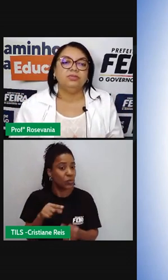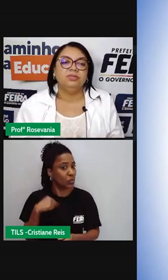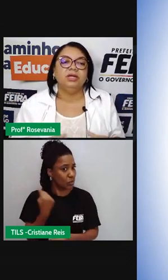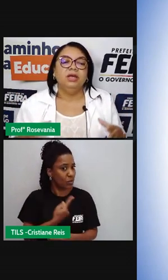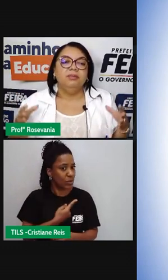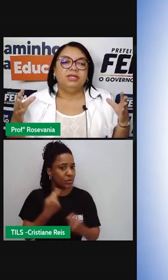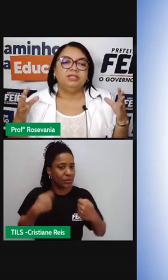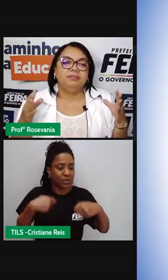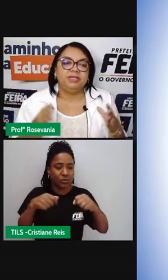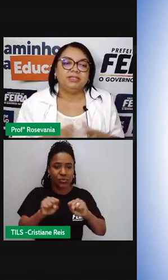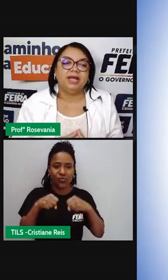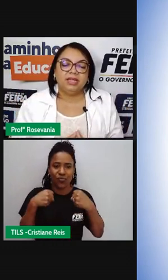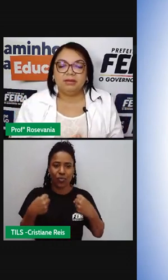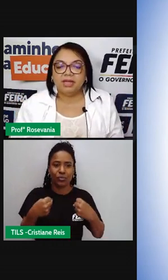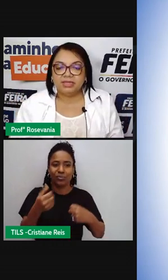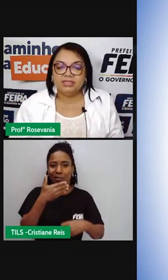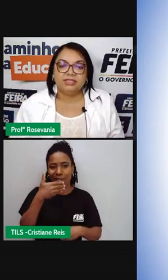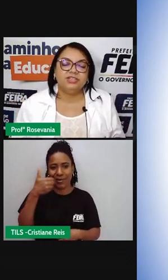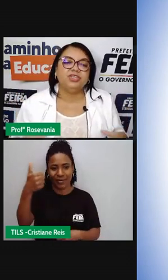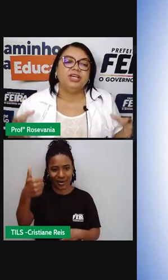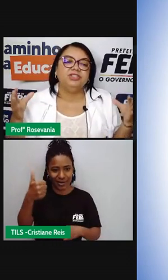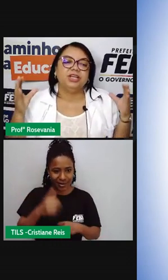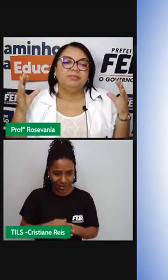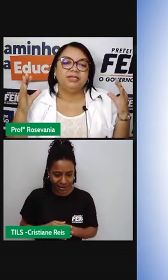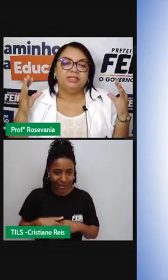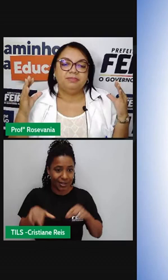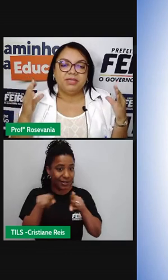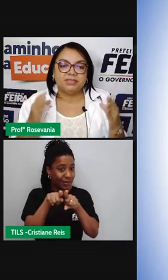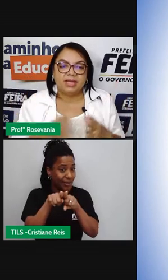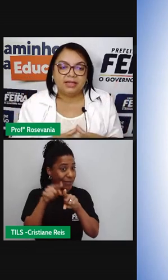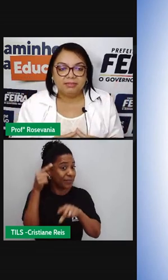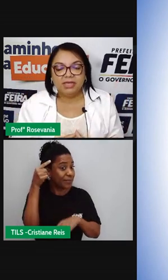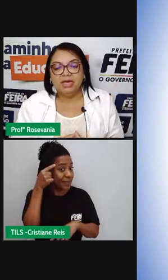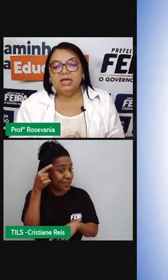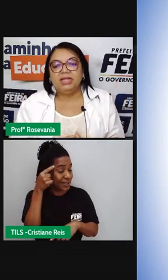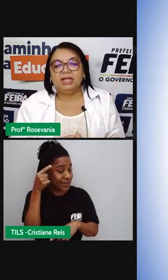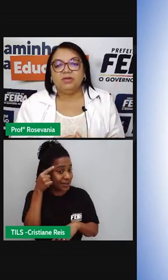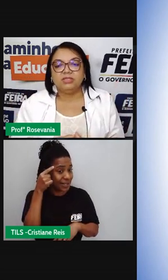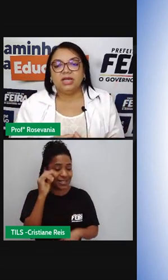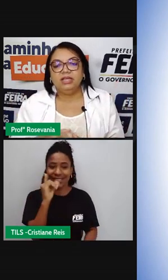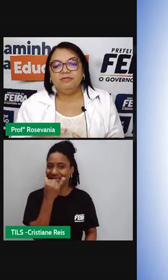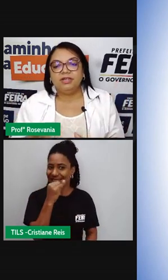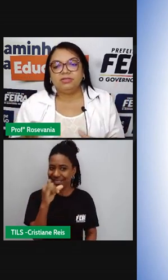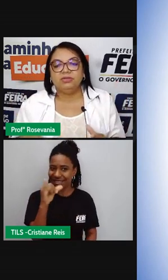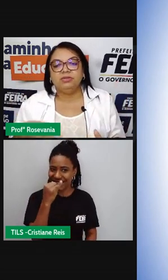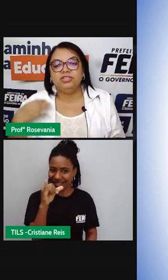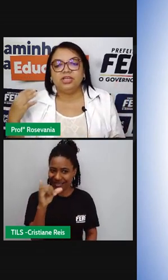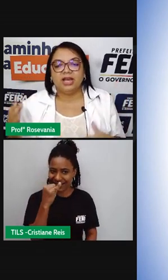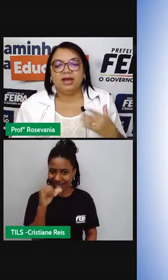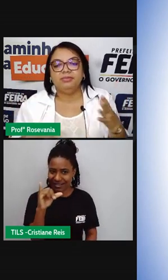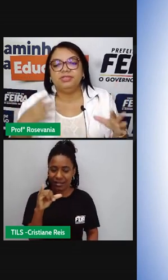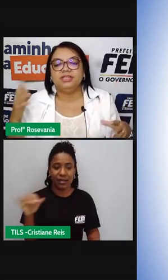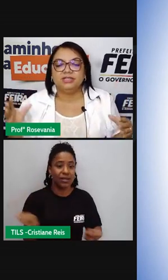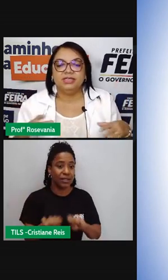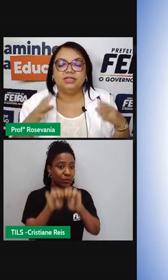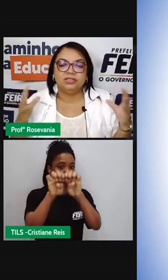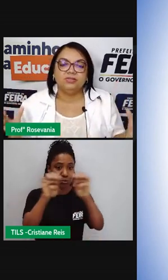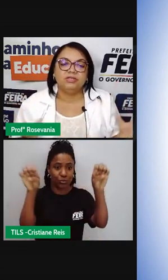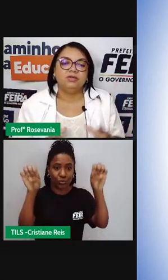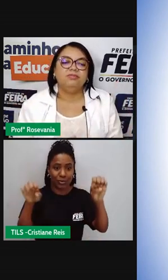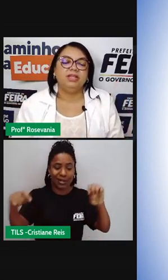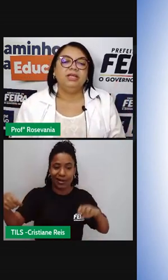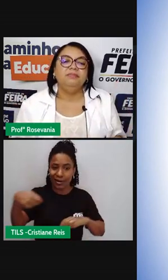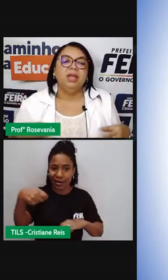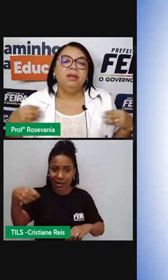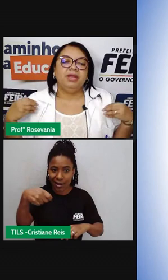infraestrutura precisa pensar tendo a matriz energética energética precisa pensar também na nossa infraestrutura de cabos dessas redes